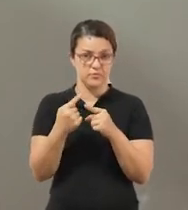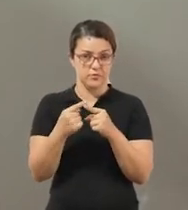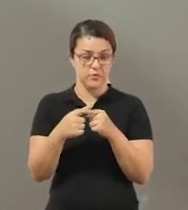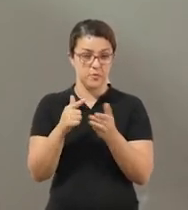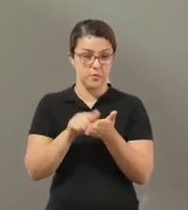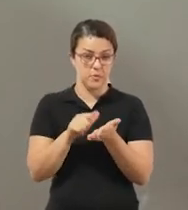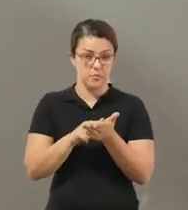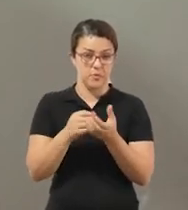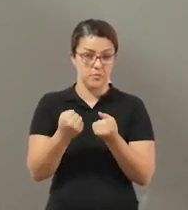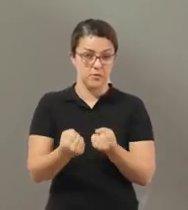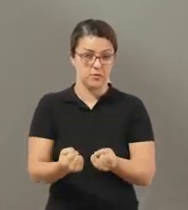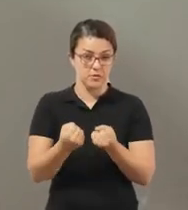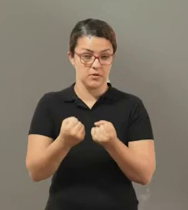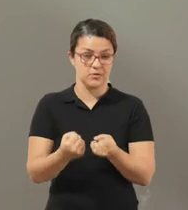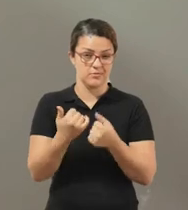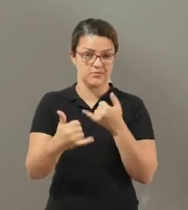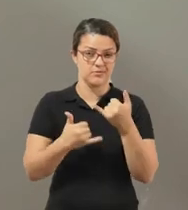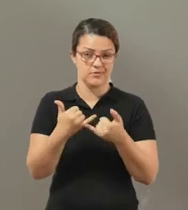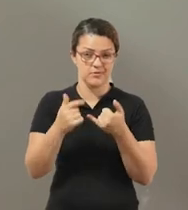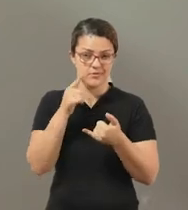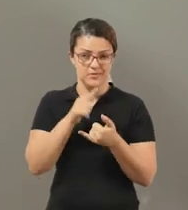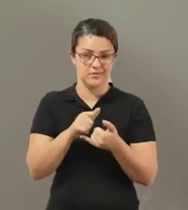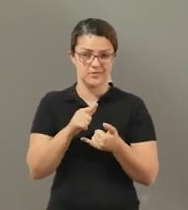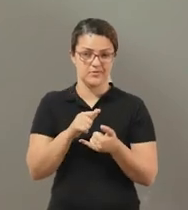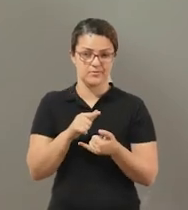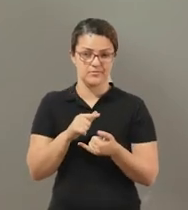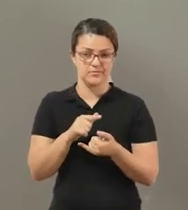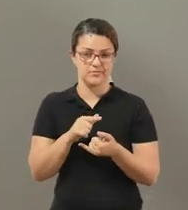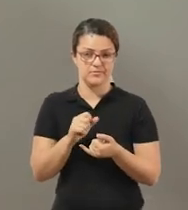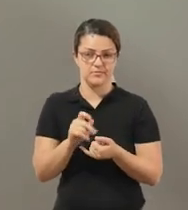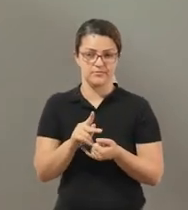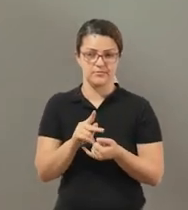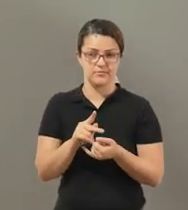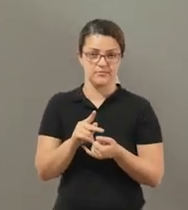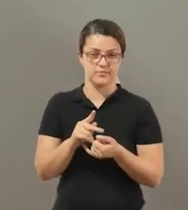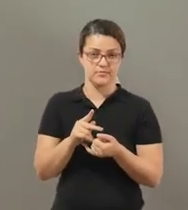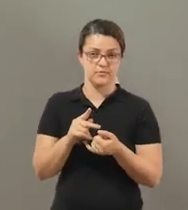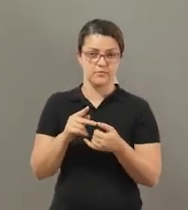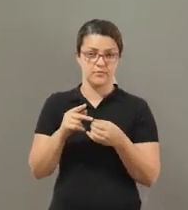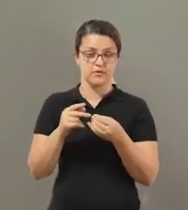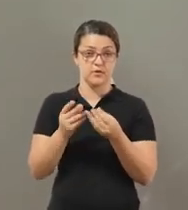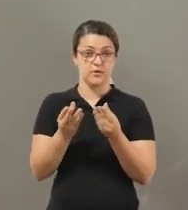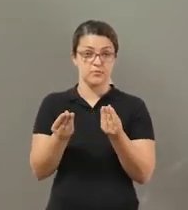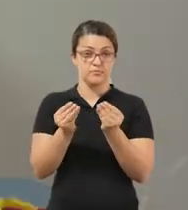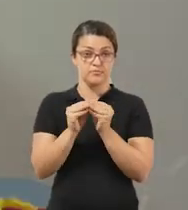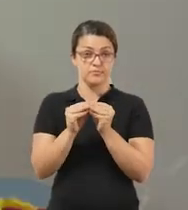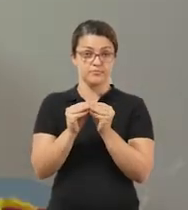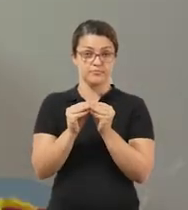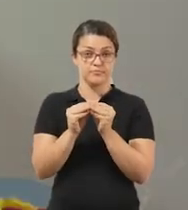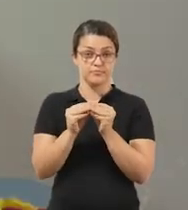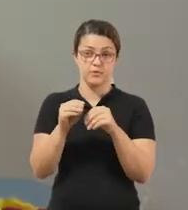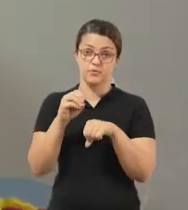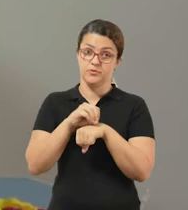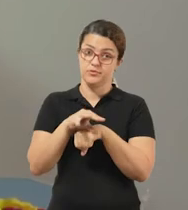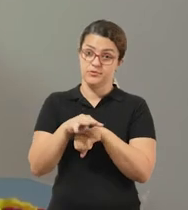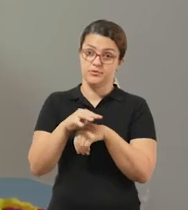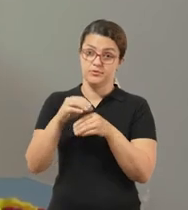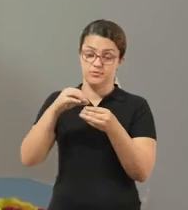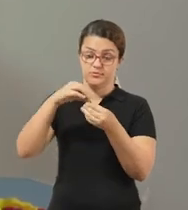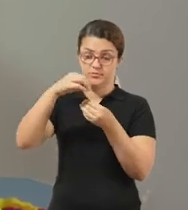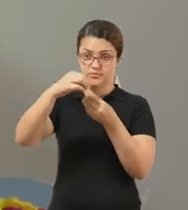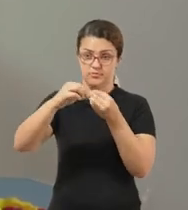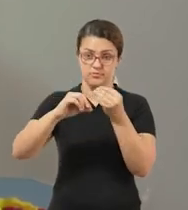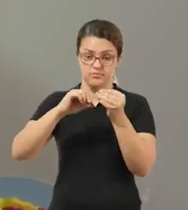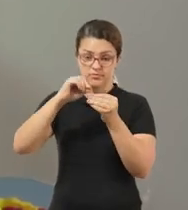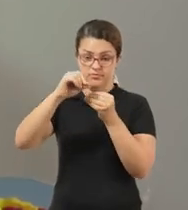o papel tem que ficar um pouco pesado Para a gente poder brincar e ele não escapar Tá bom? Com a fita adesiva Lembrando que é sugestão